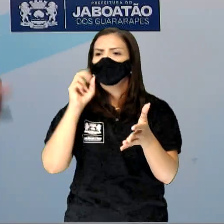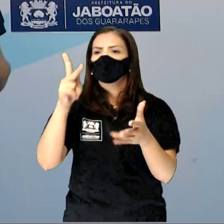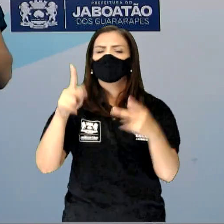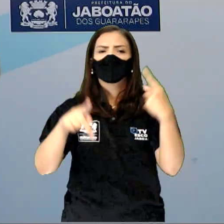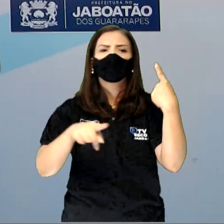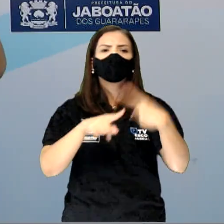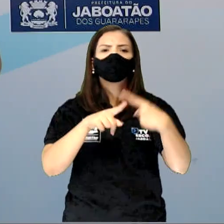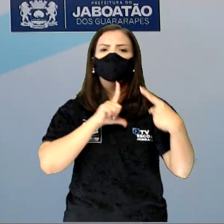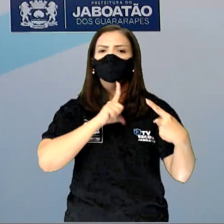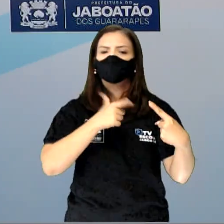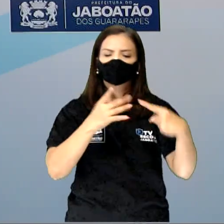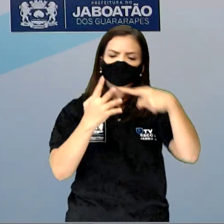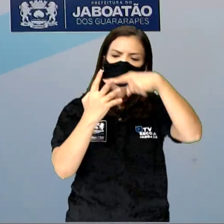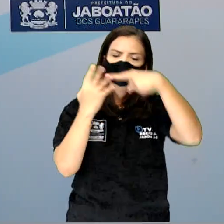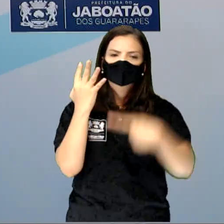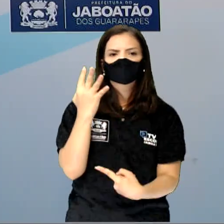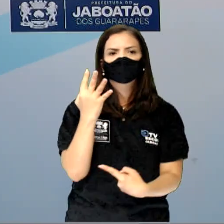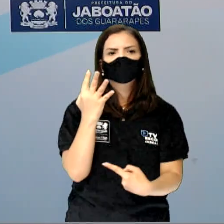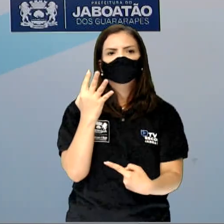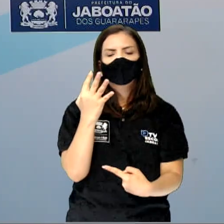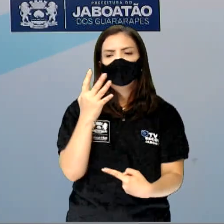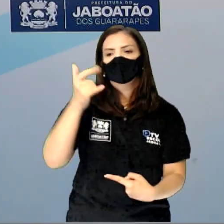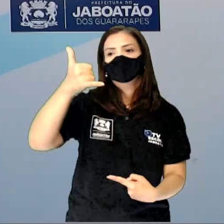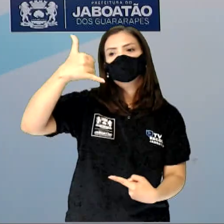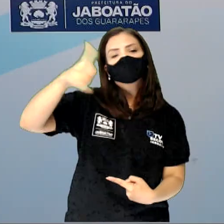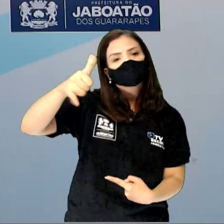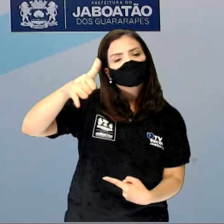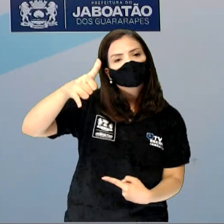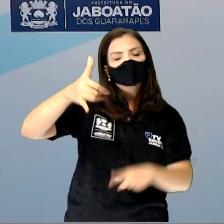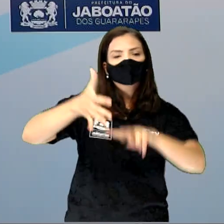E a gente incorporou. Ok?